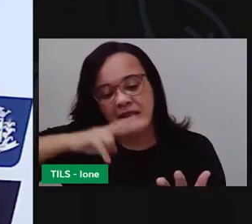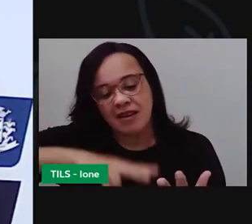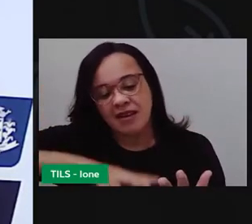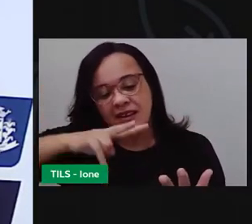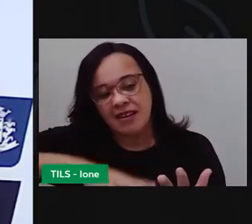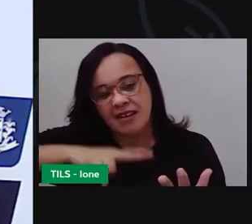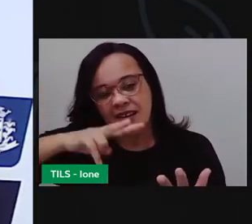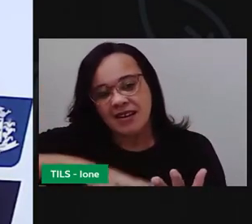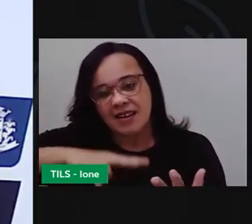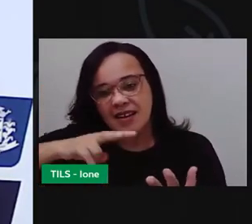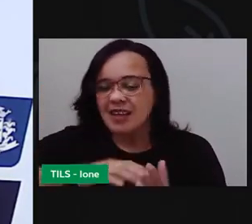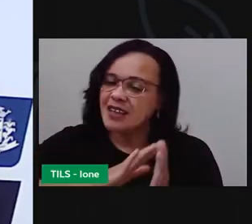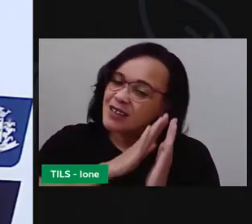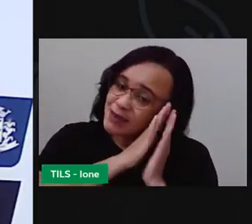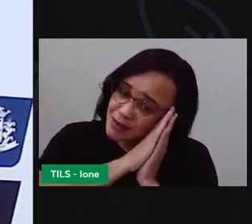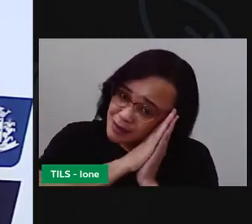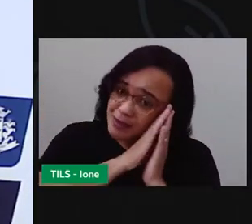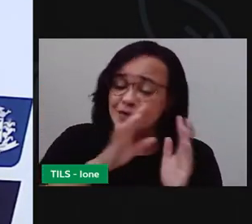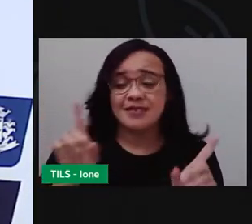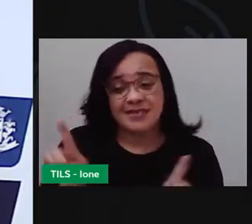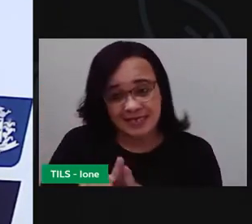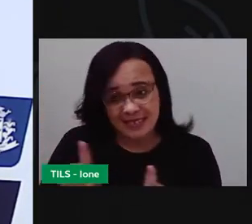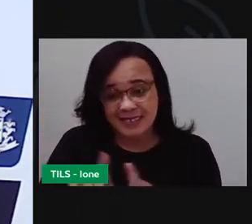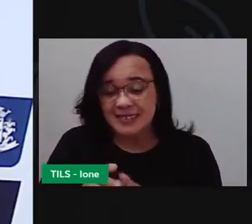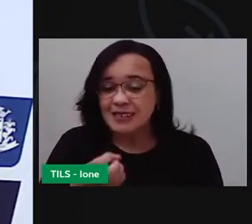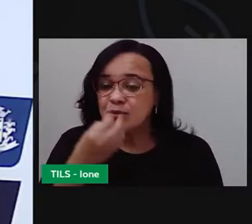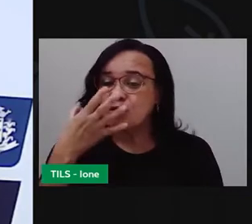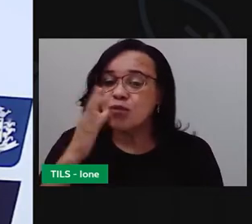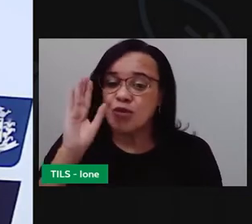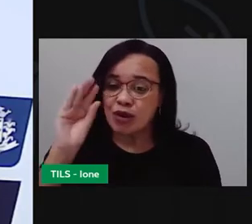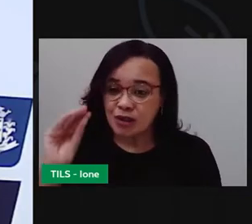E dorme também. Boa noite.